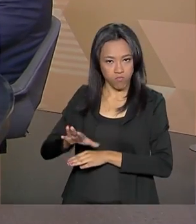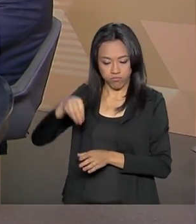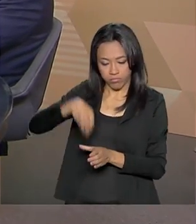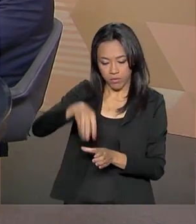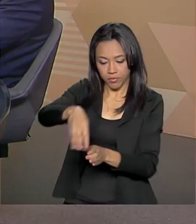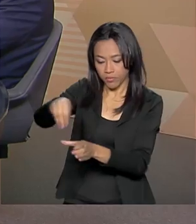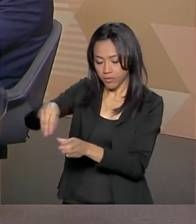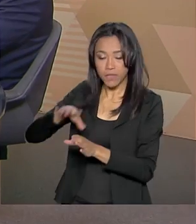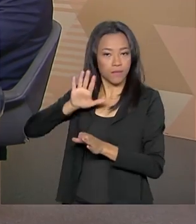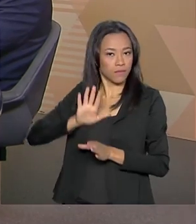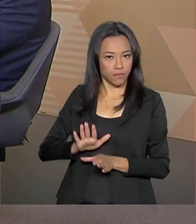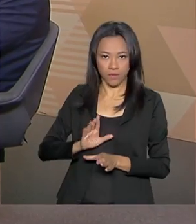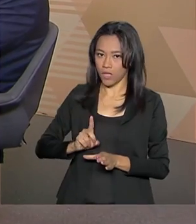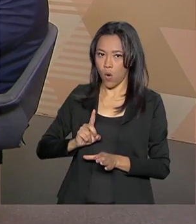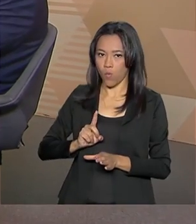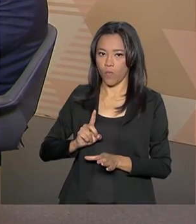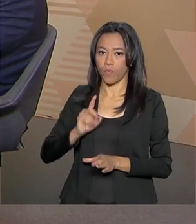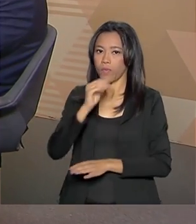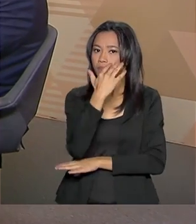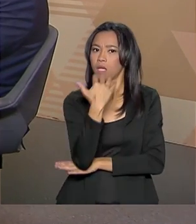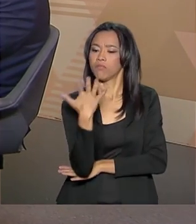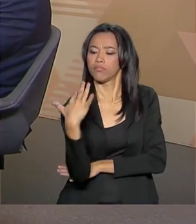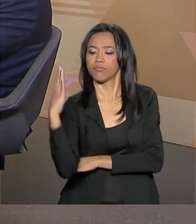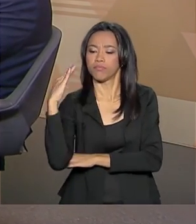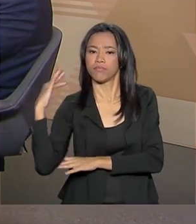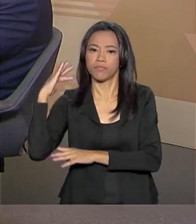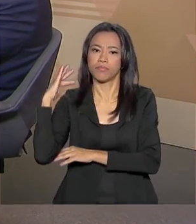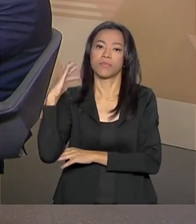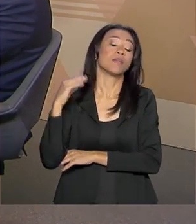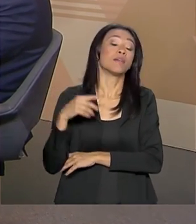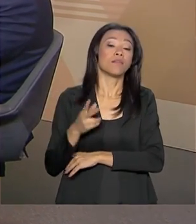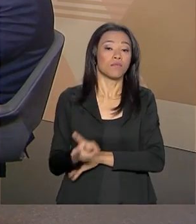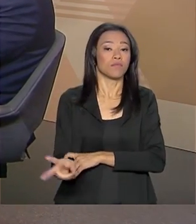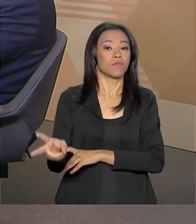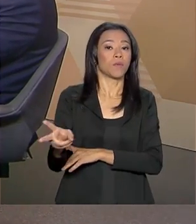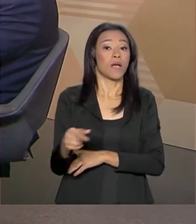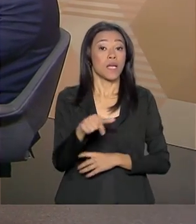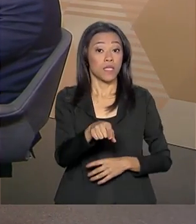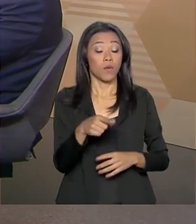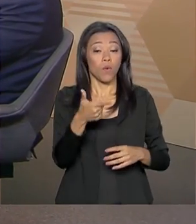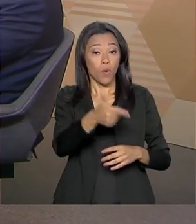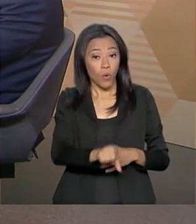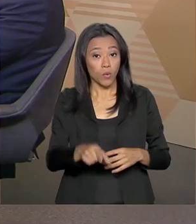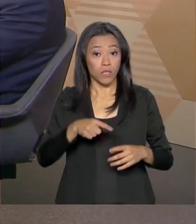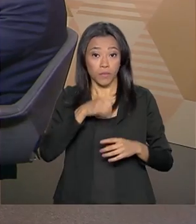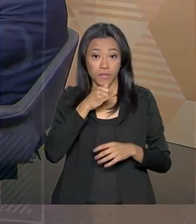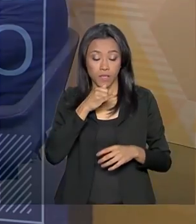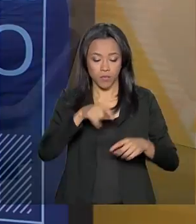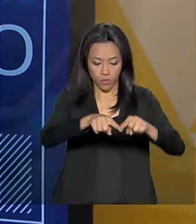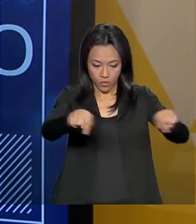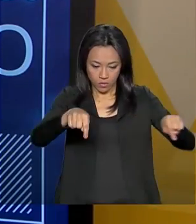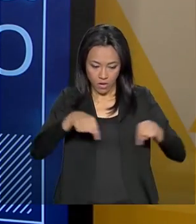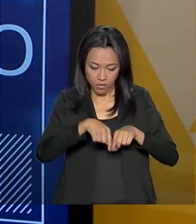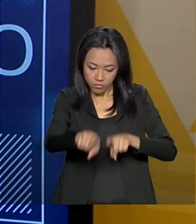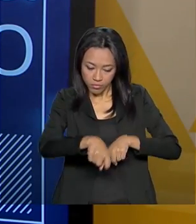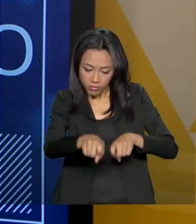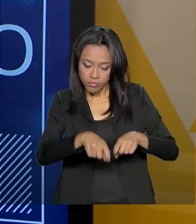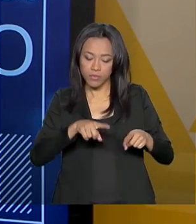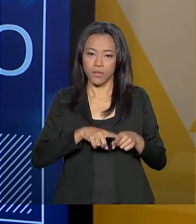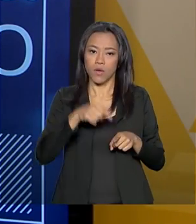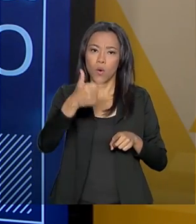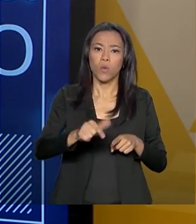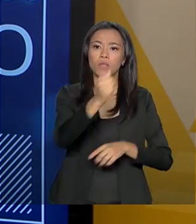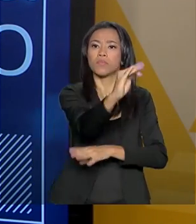E os sistemas de produção, por exemplo, de plantio direto, de integração, lavoura pecuária, florestas.